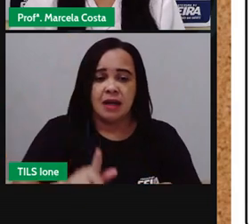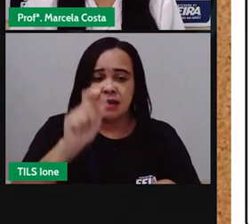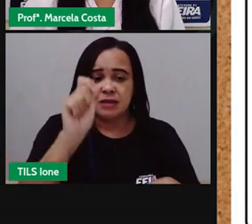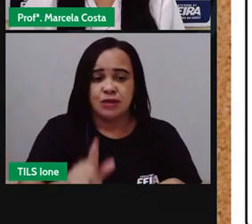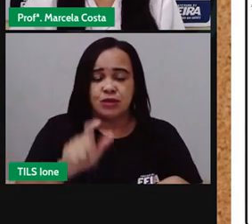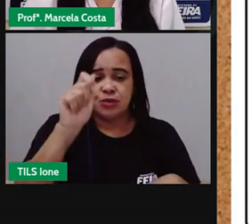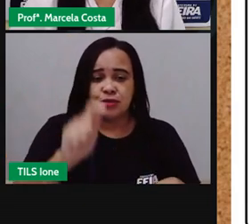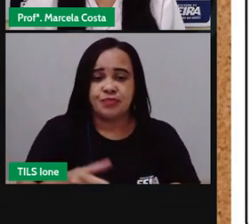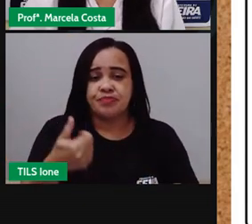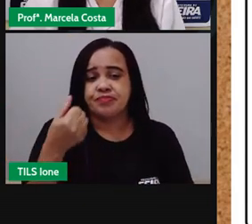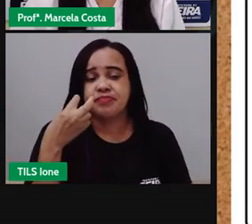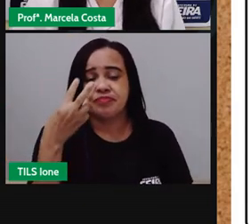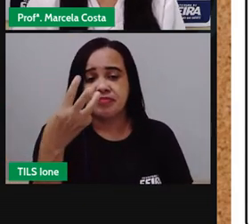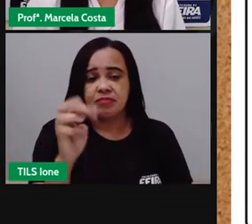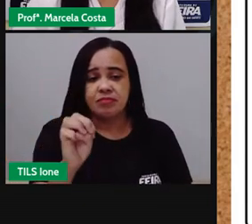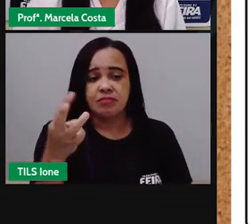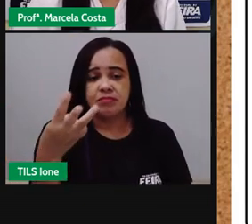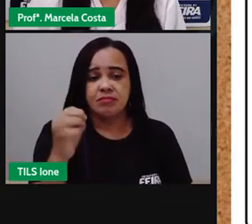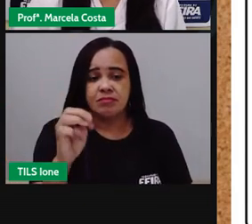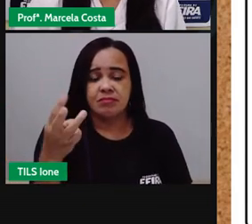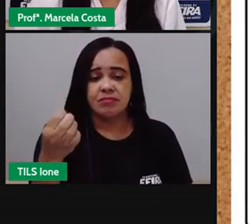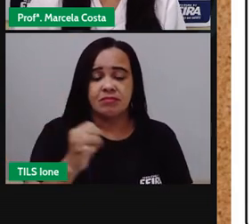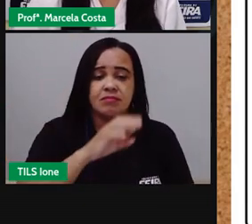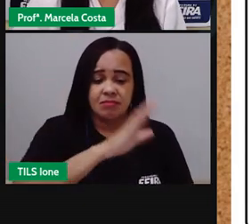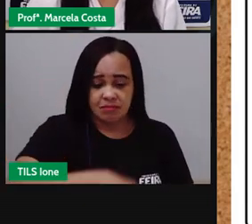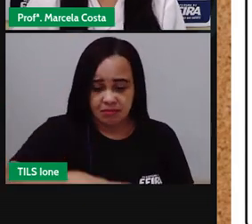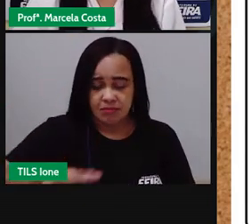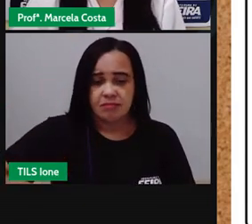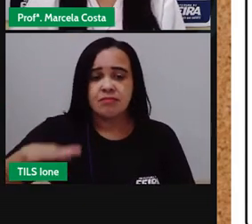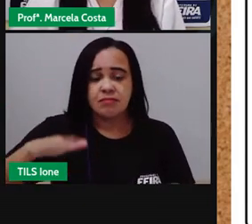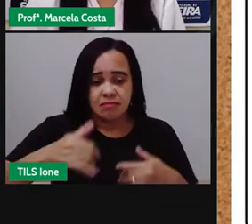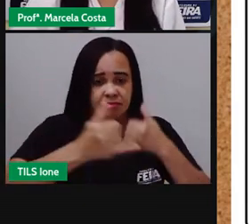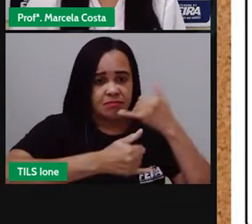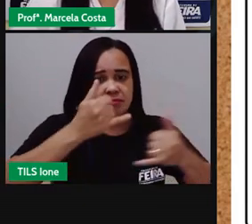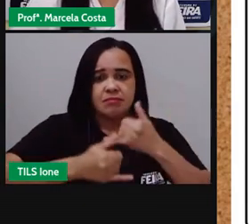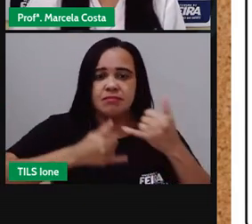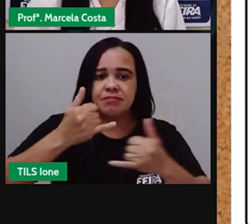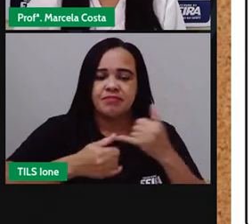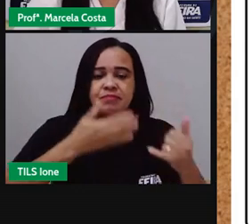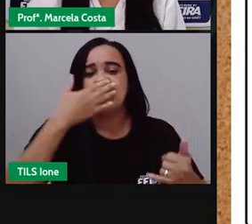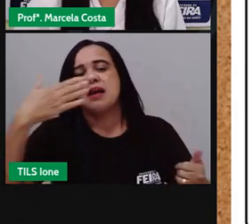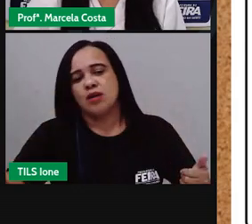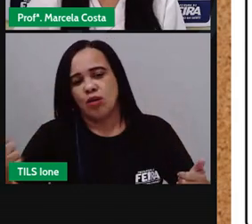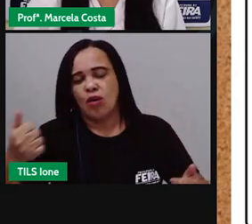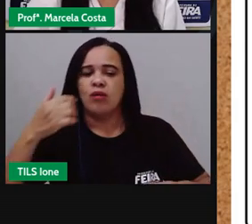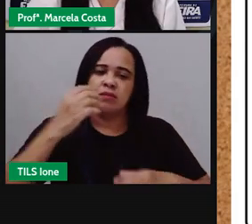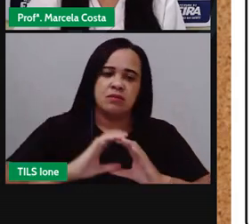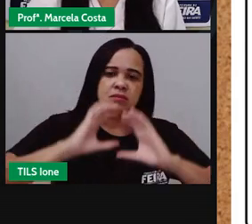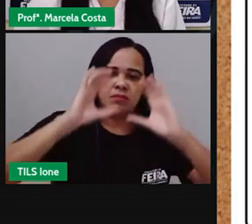30 a quantidade de 30 30 crianças disseram que preferem jogar bola